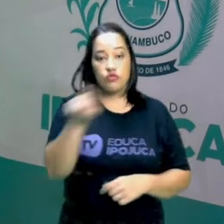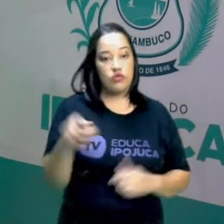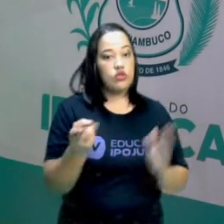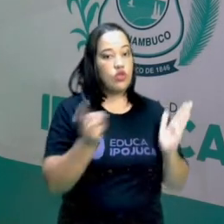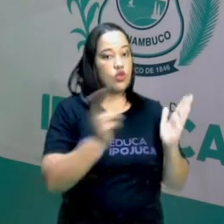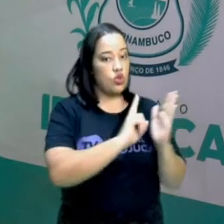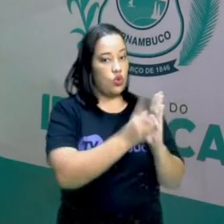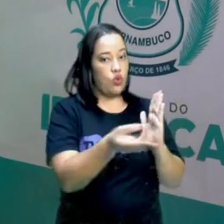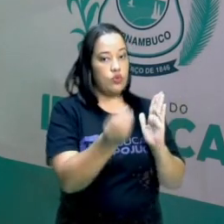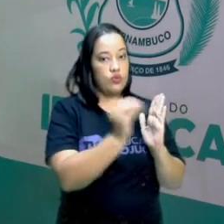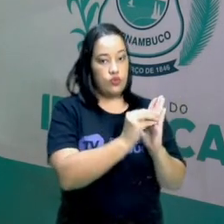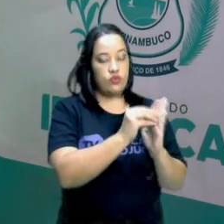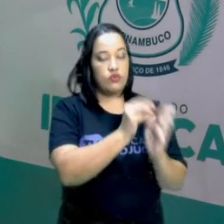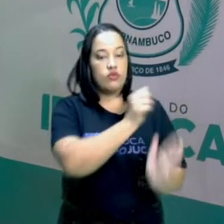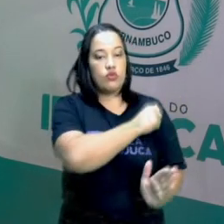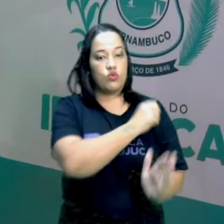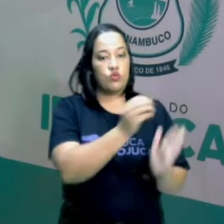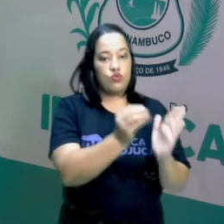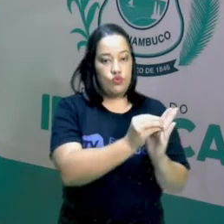vocês, aluno.